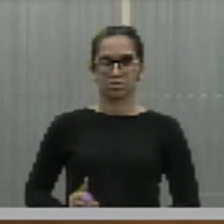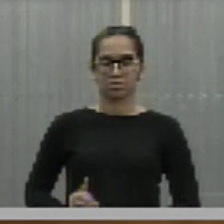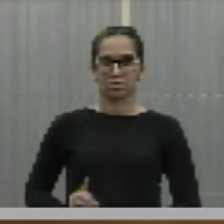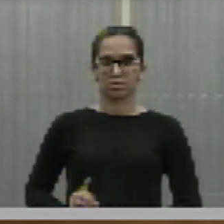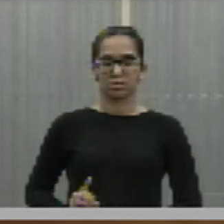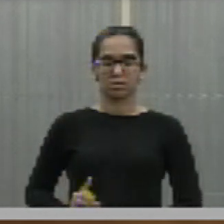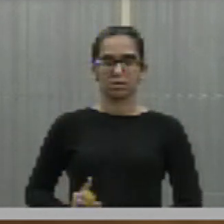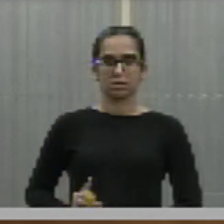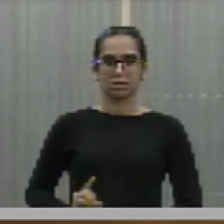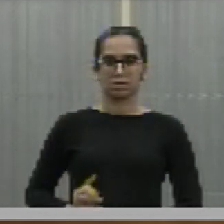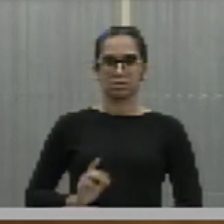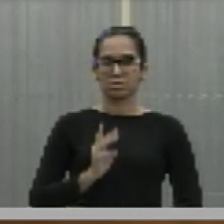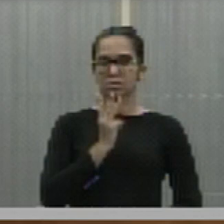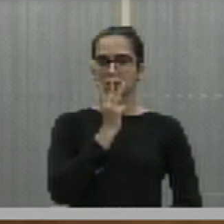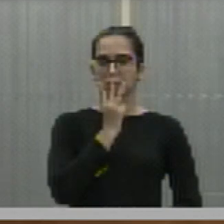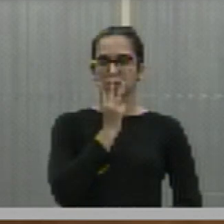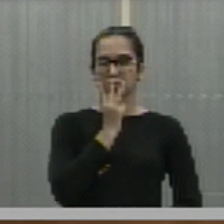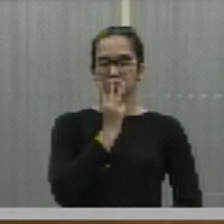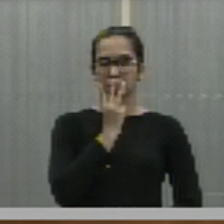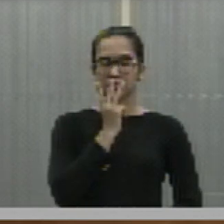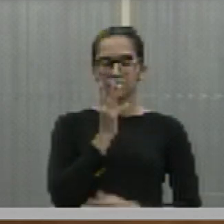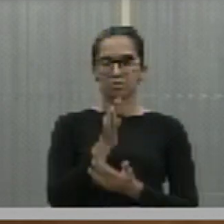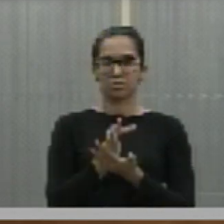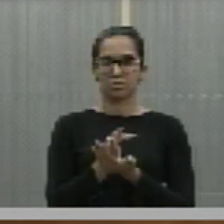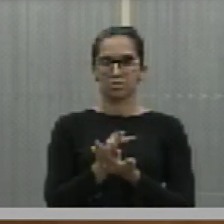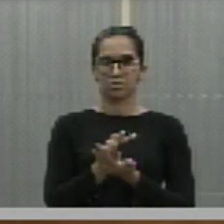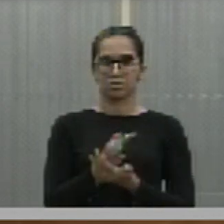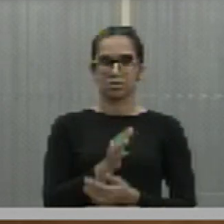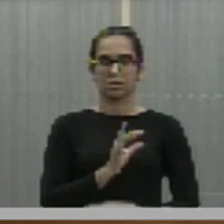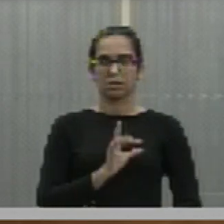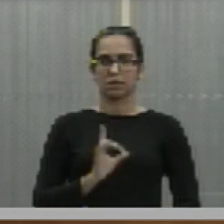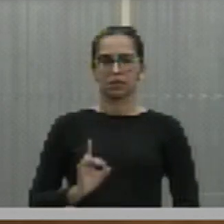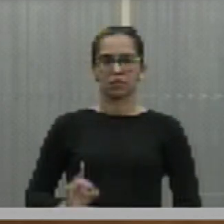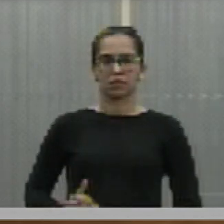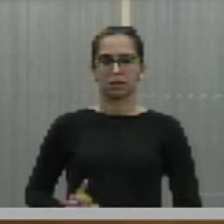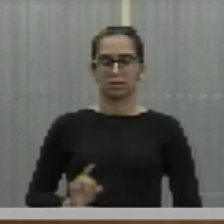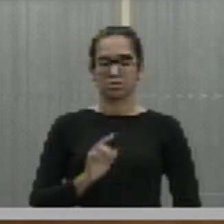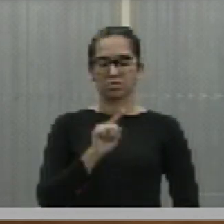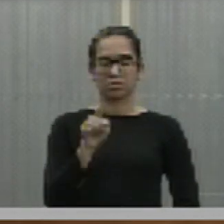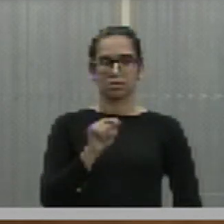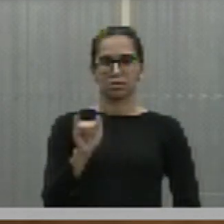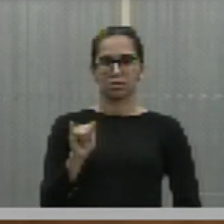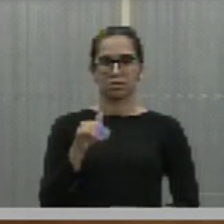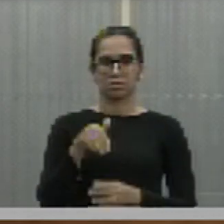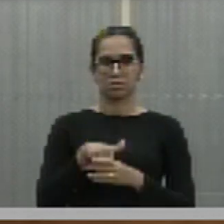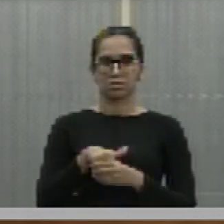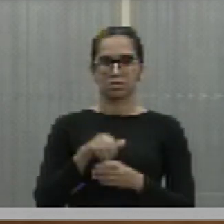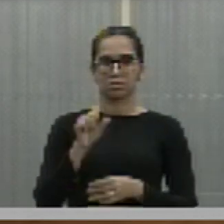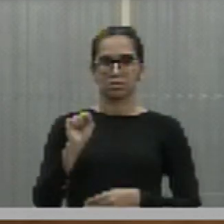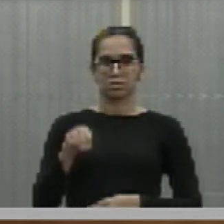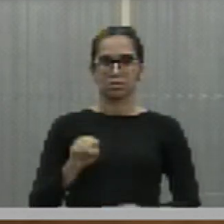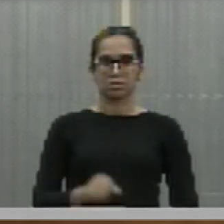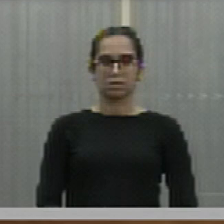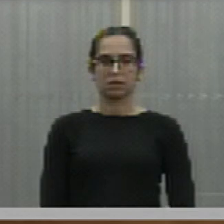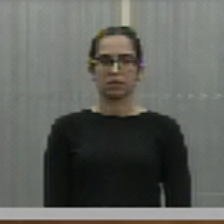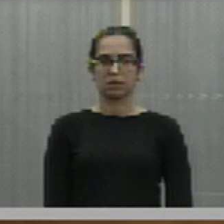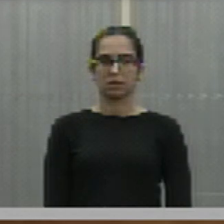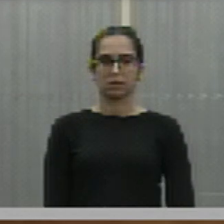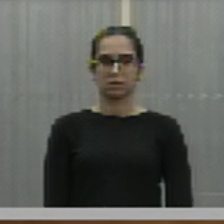Deputado Wilson Brandão, ausente. E deputado Ziza Carvalho, sim.